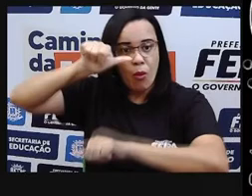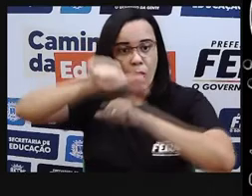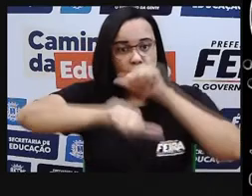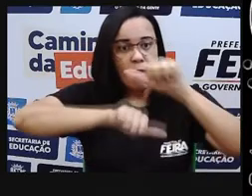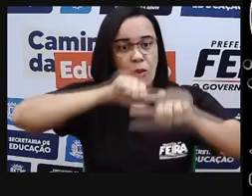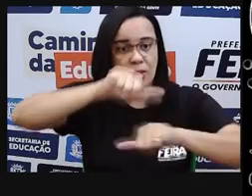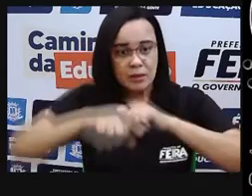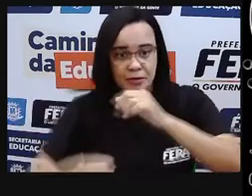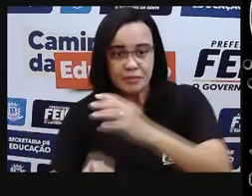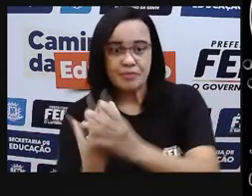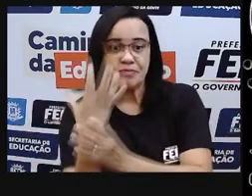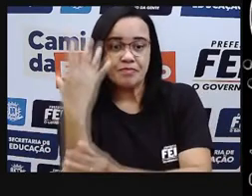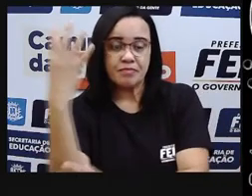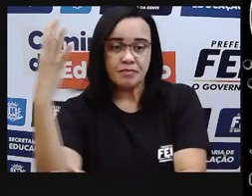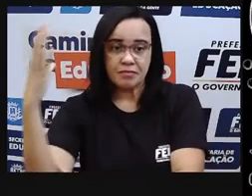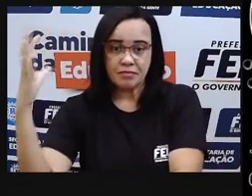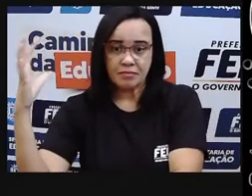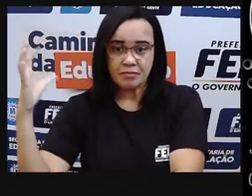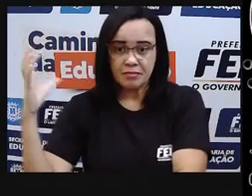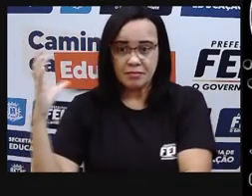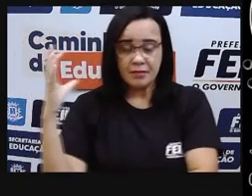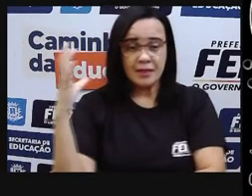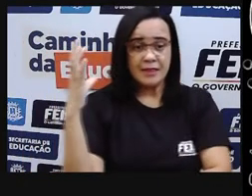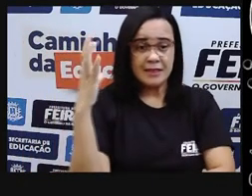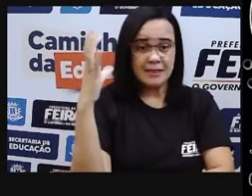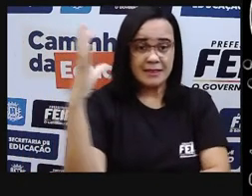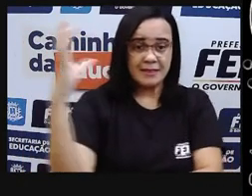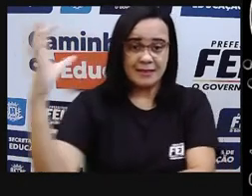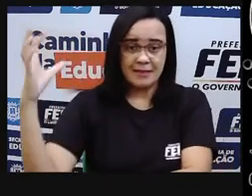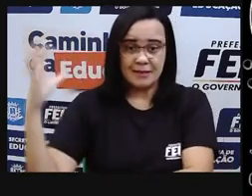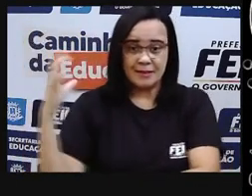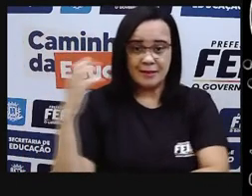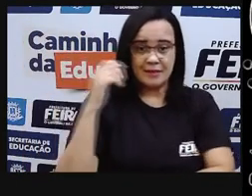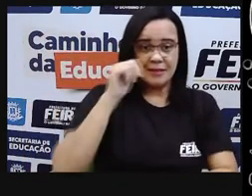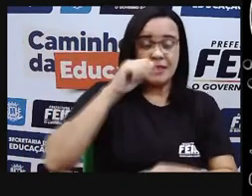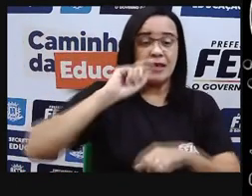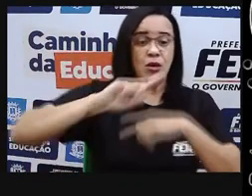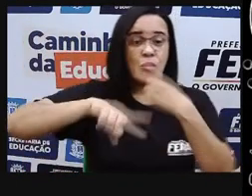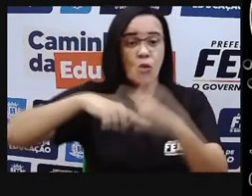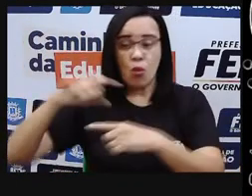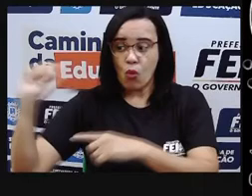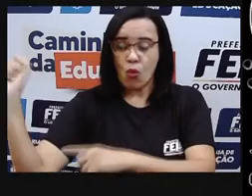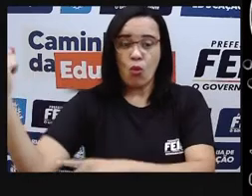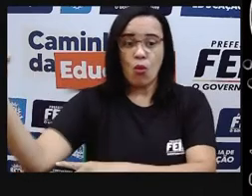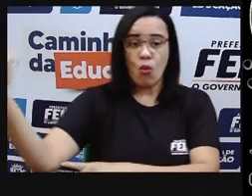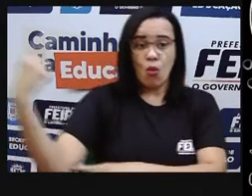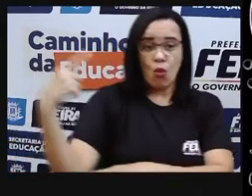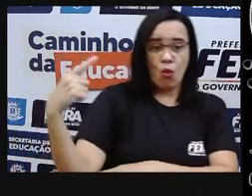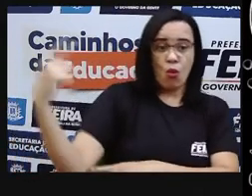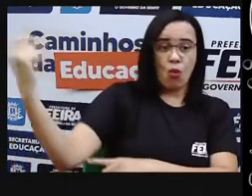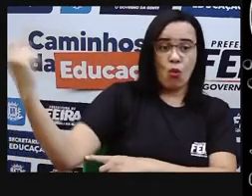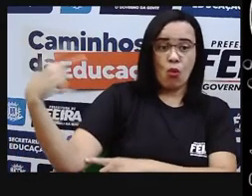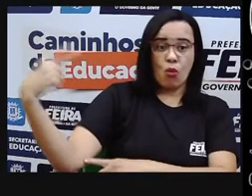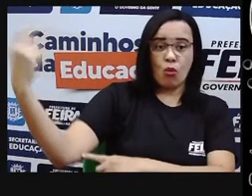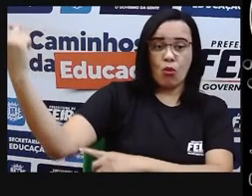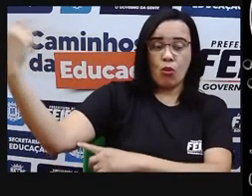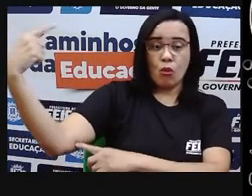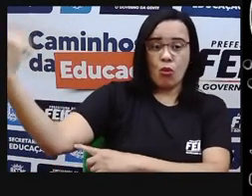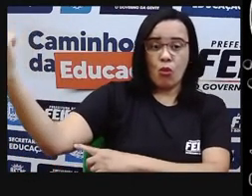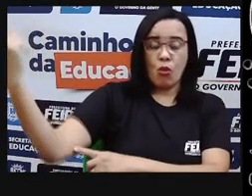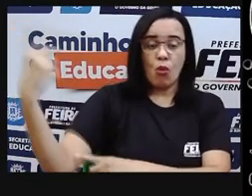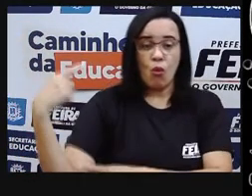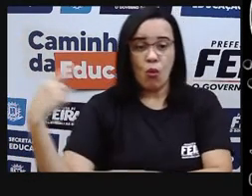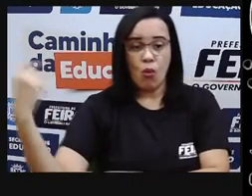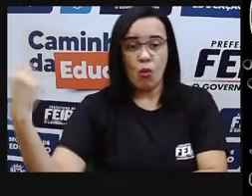placas de, essas placas solares que vão captar essa energia solar, e aí essa